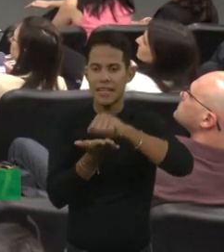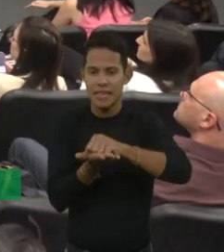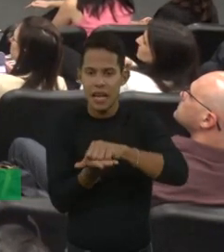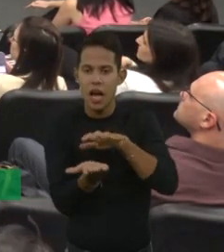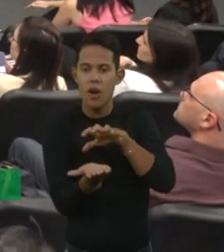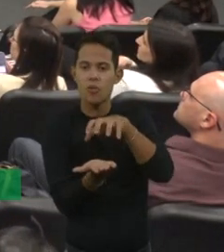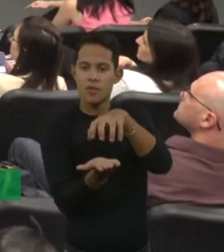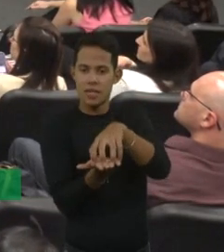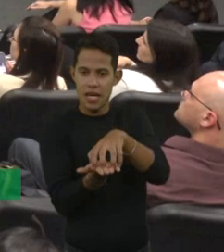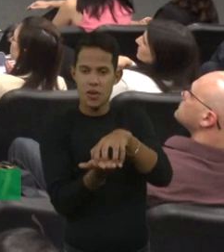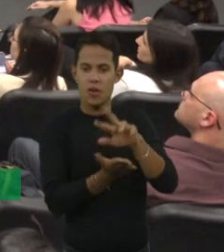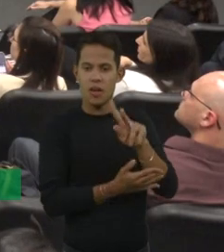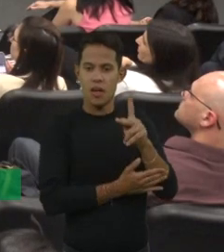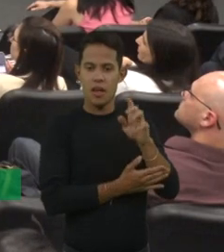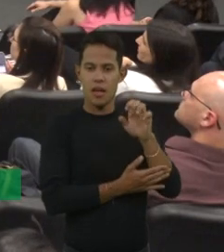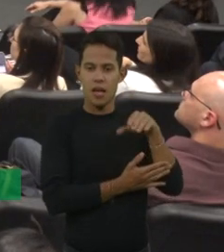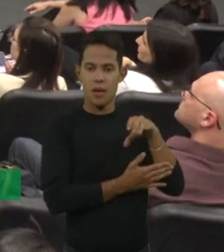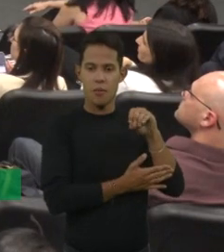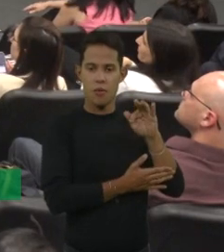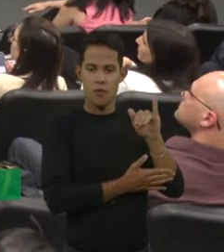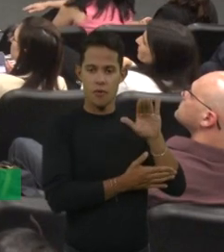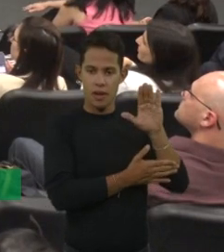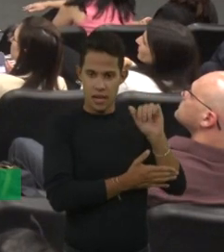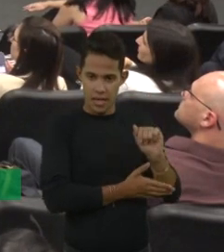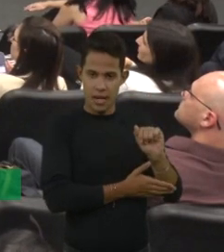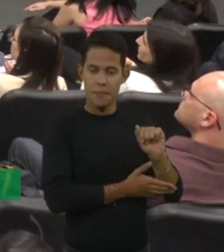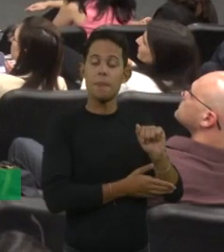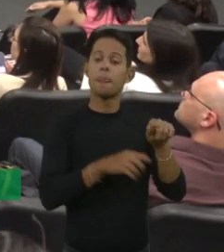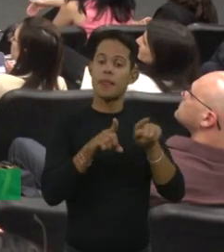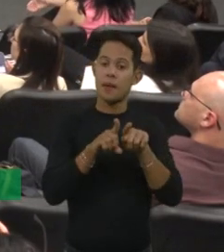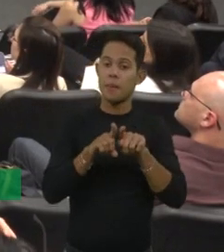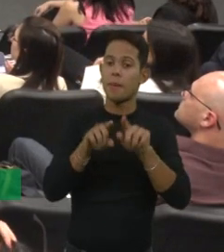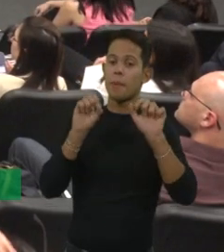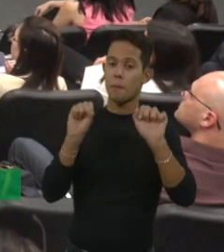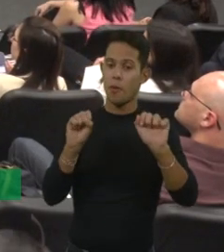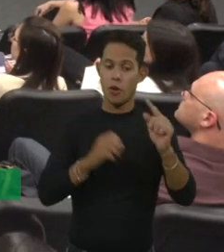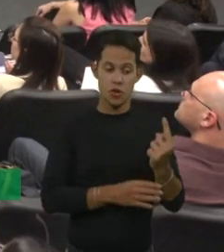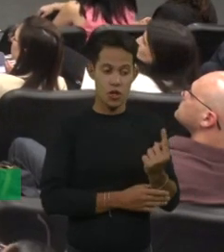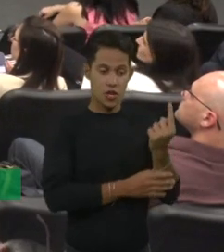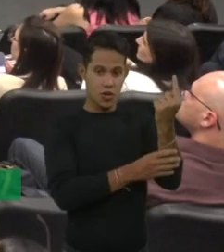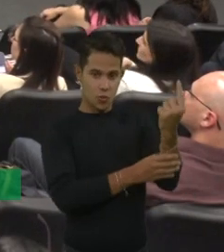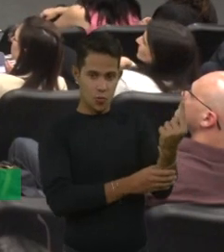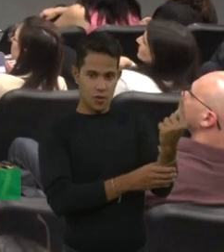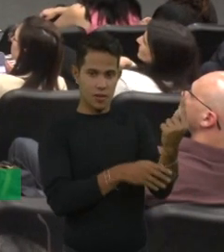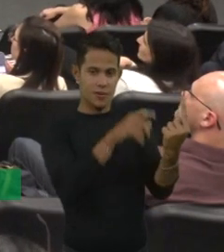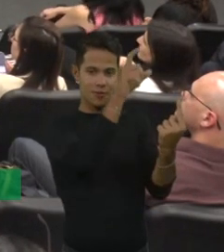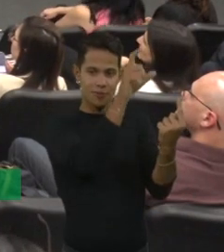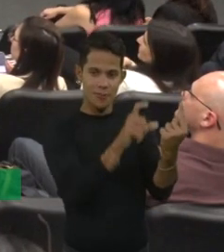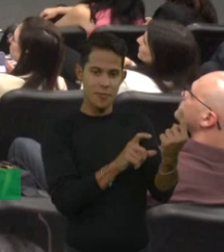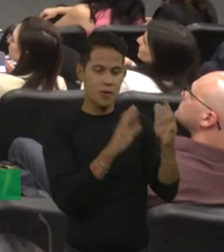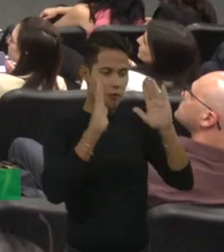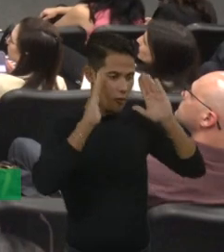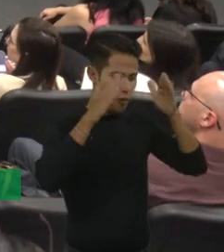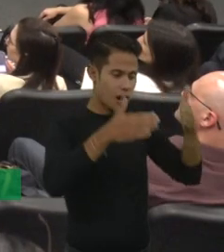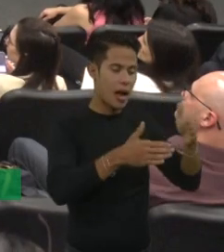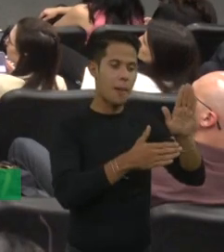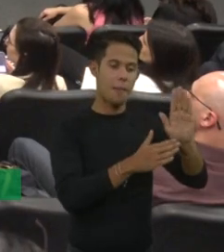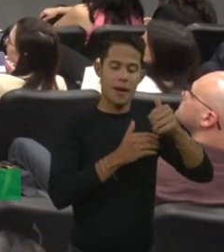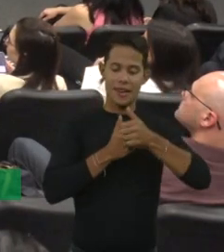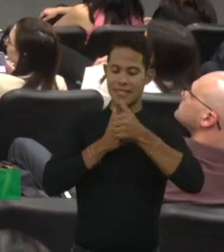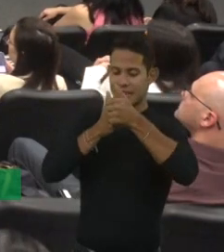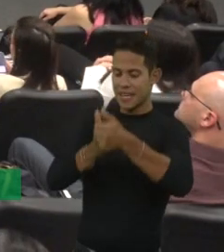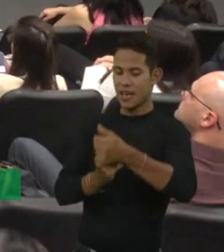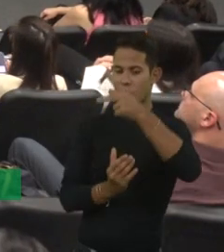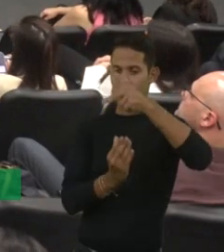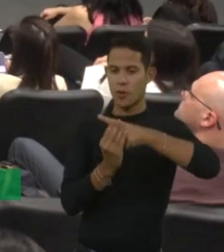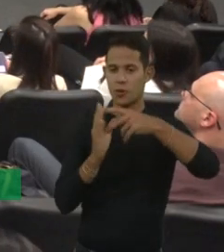individualizar o tratamento, mas seguindo esse protocolo, padronizado pelo Ministério da Saúde. Então, é